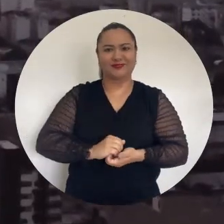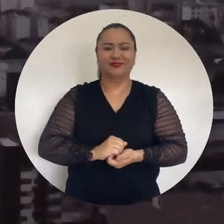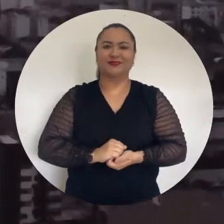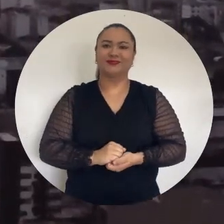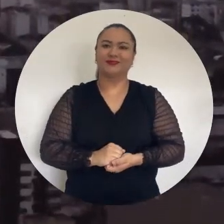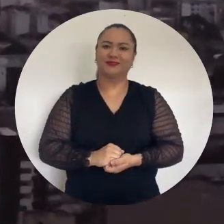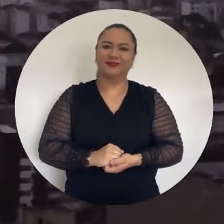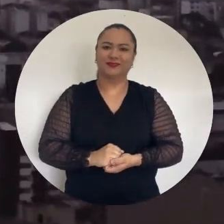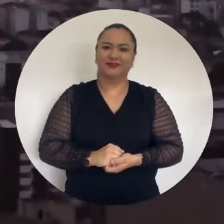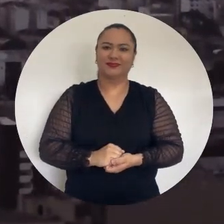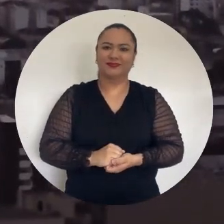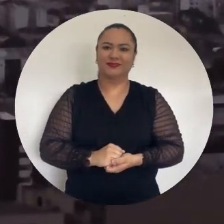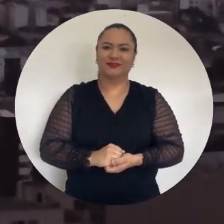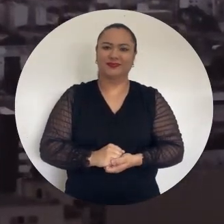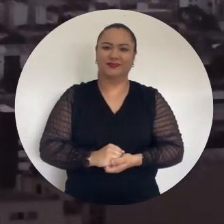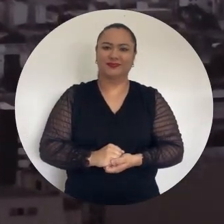aprendizado para a nossa vida.